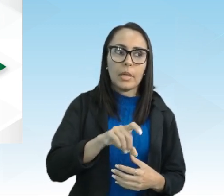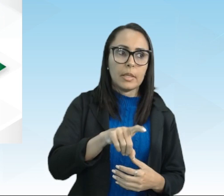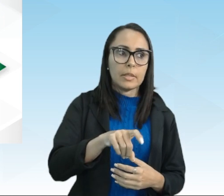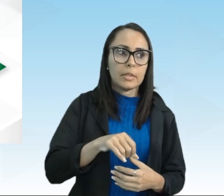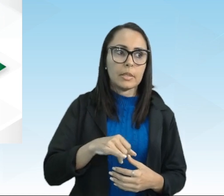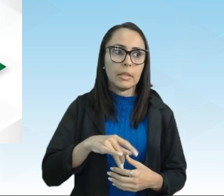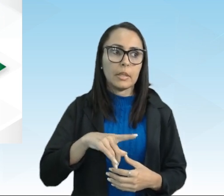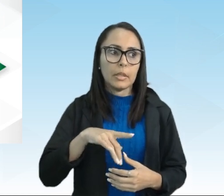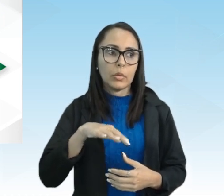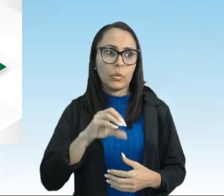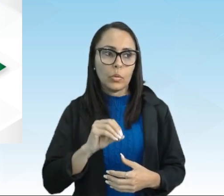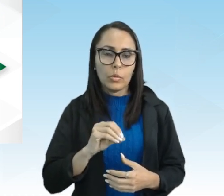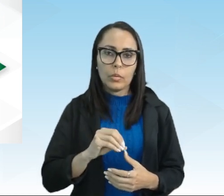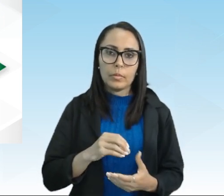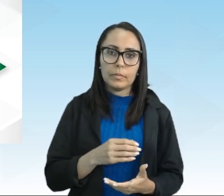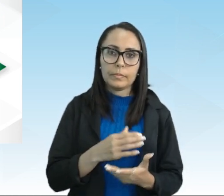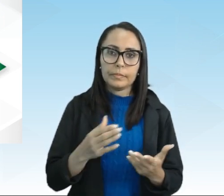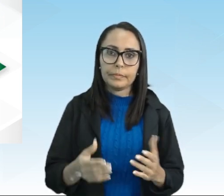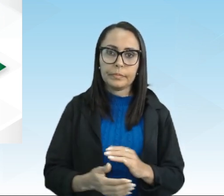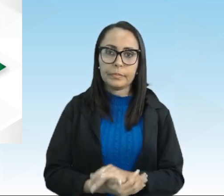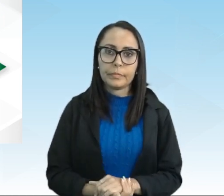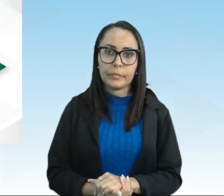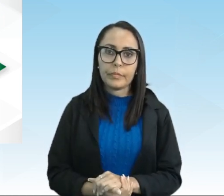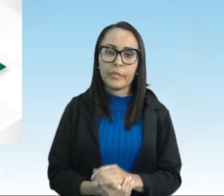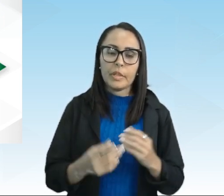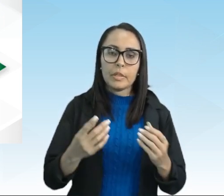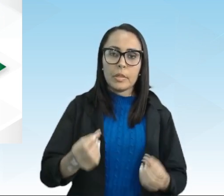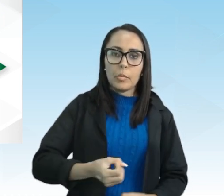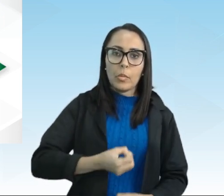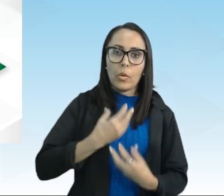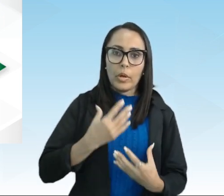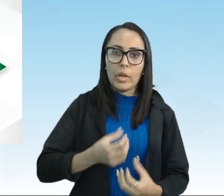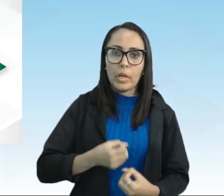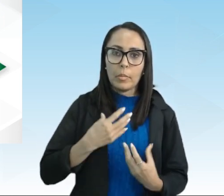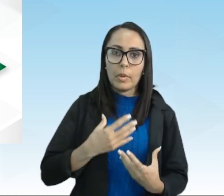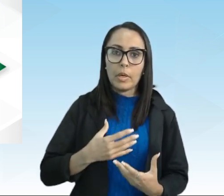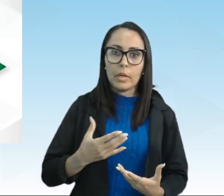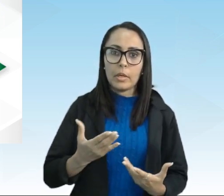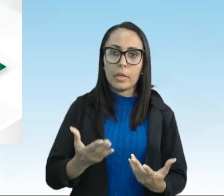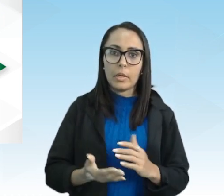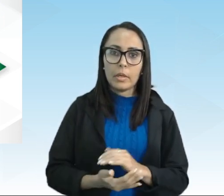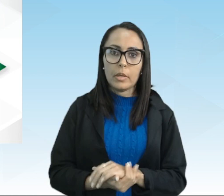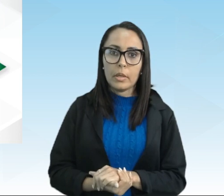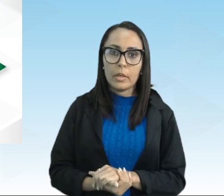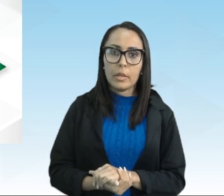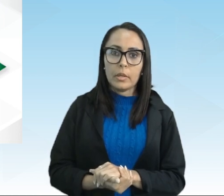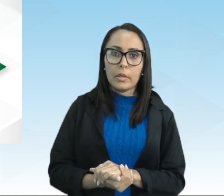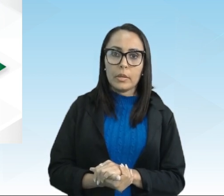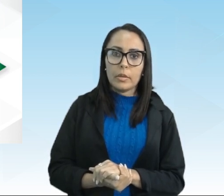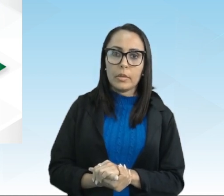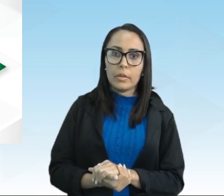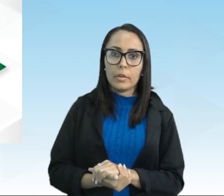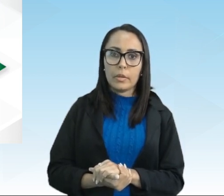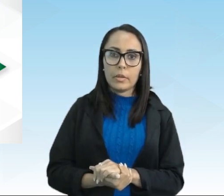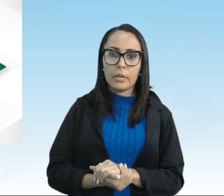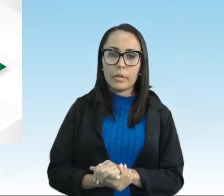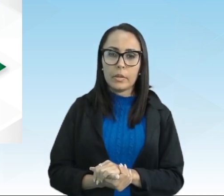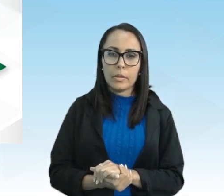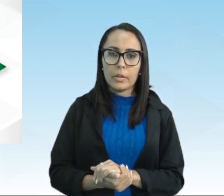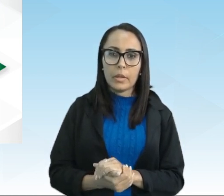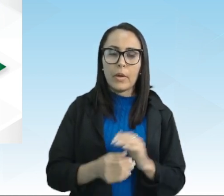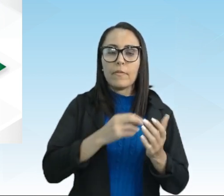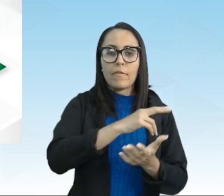Gonçalves Dias essa canção esse poema a canção no caso A Canção do Exílio há